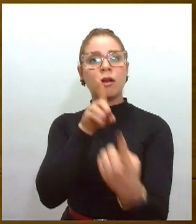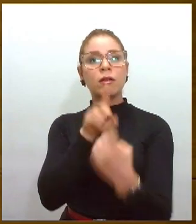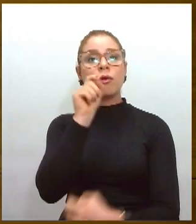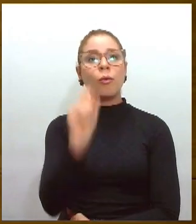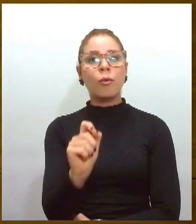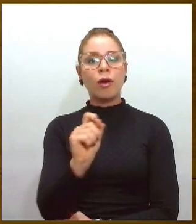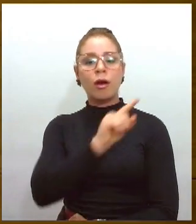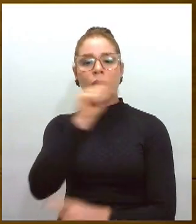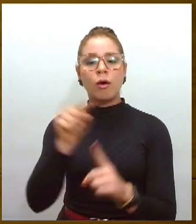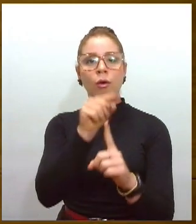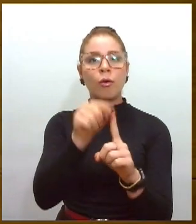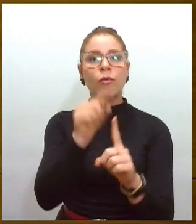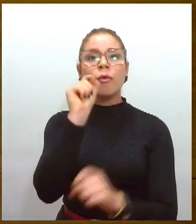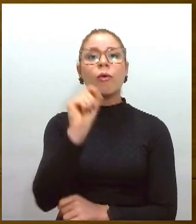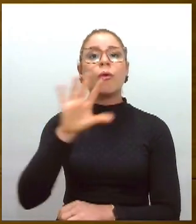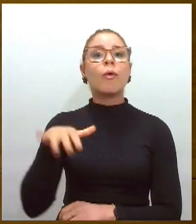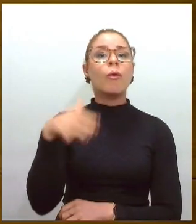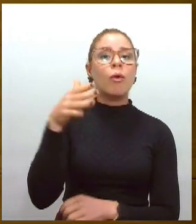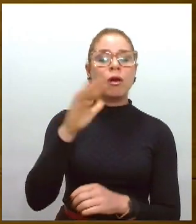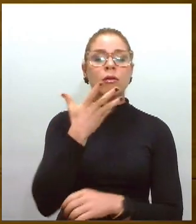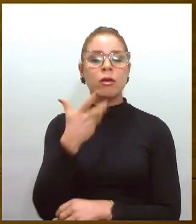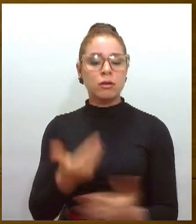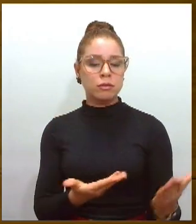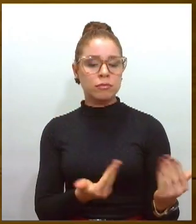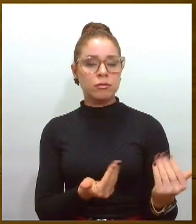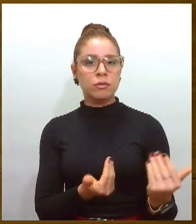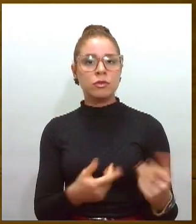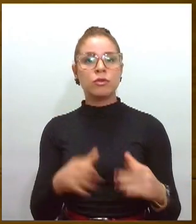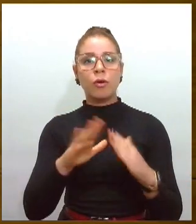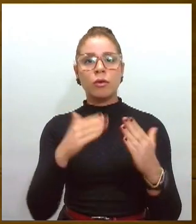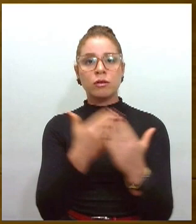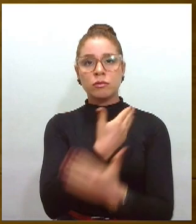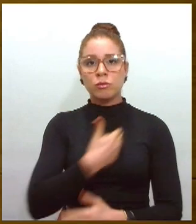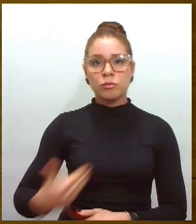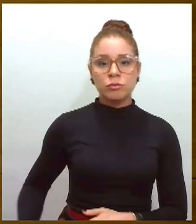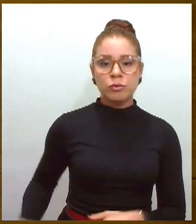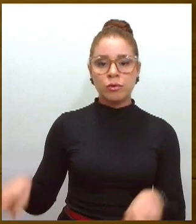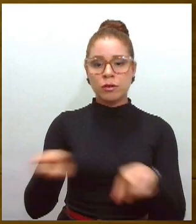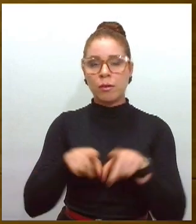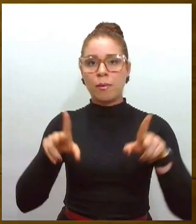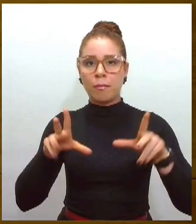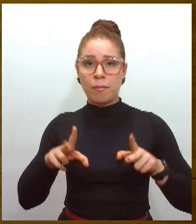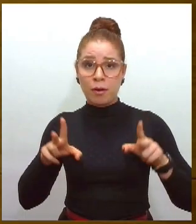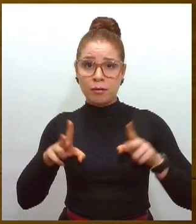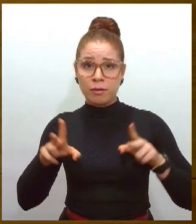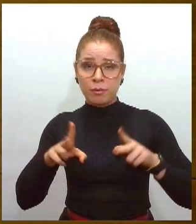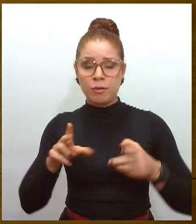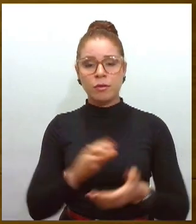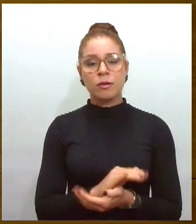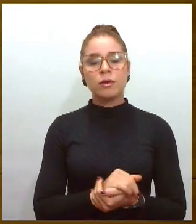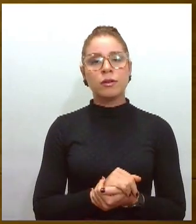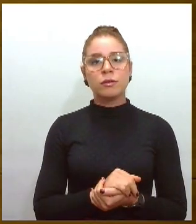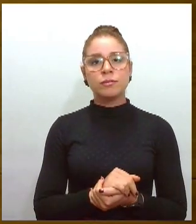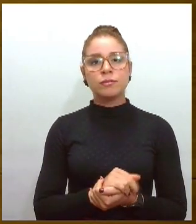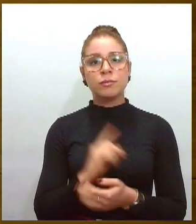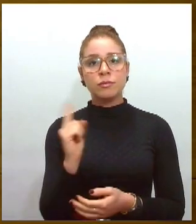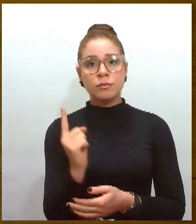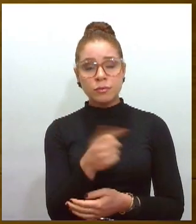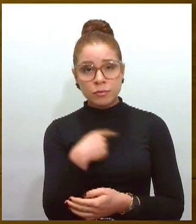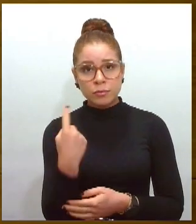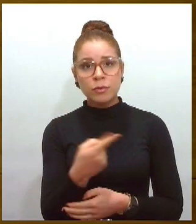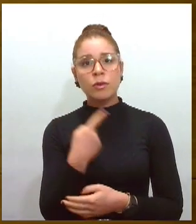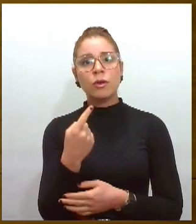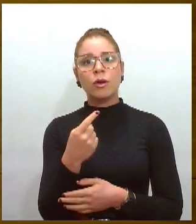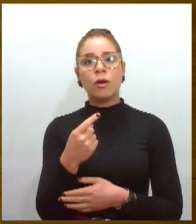João Segura? Crianças e adolescentes de escolas públicas e privadas que a gente vai, de forma lúdica,